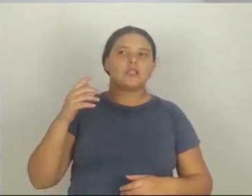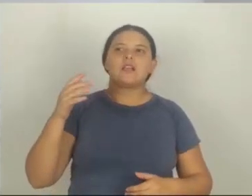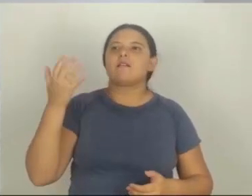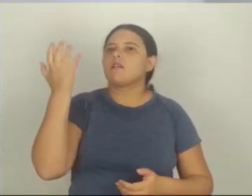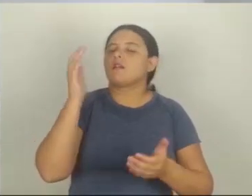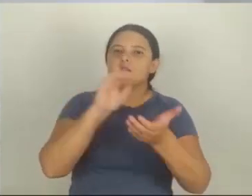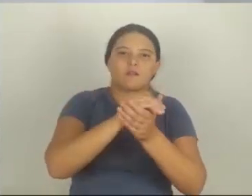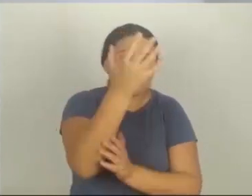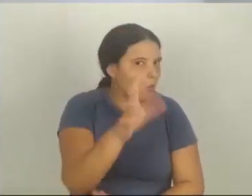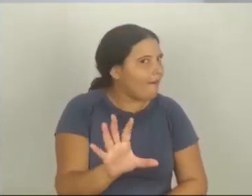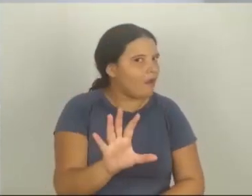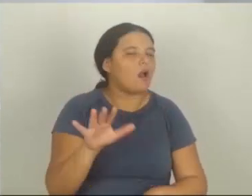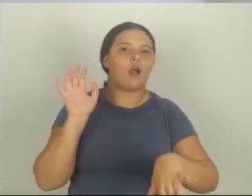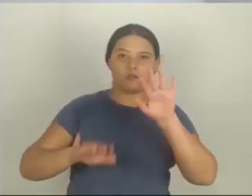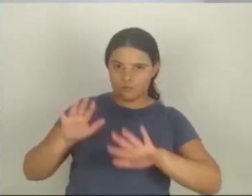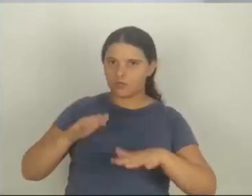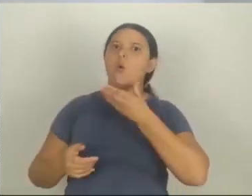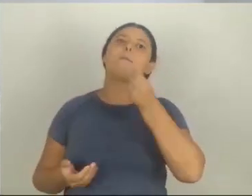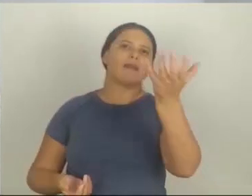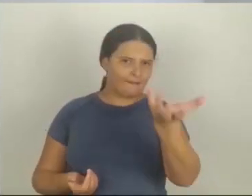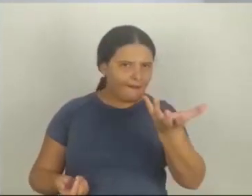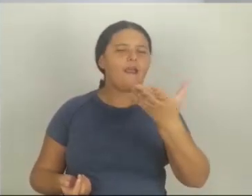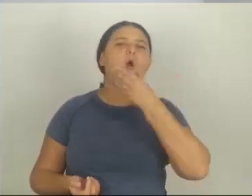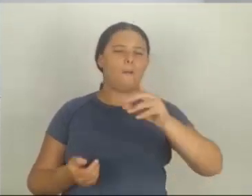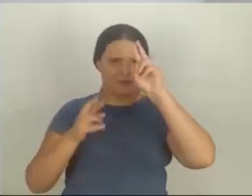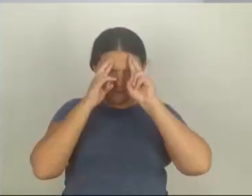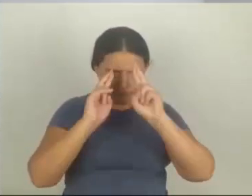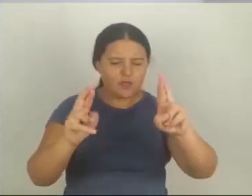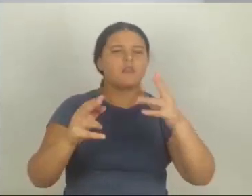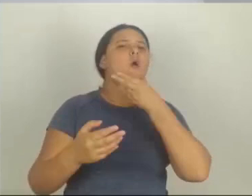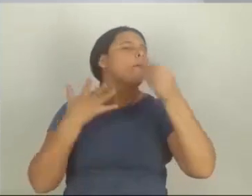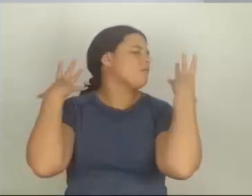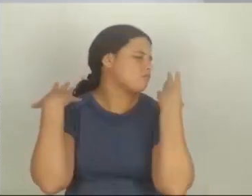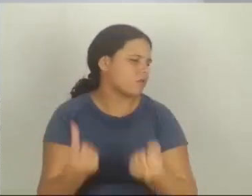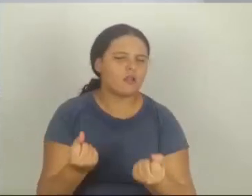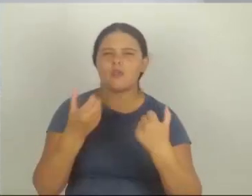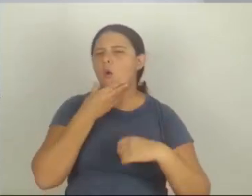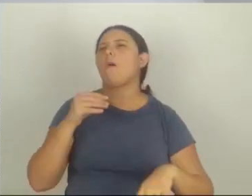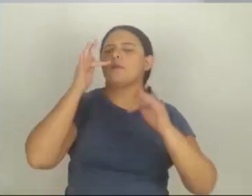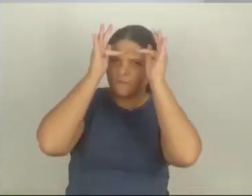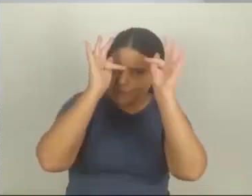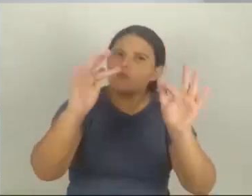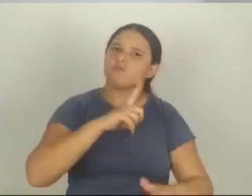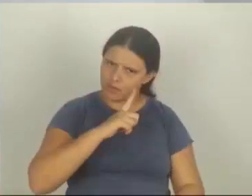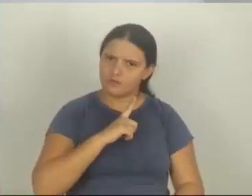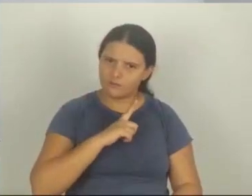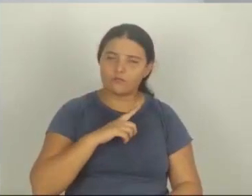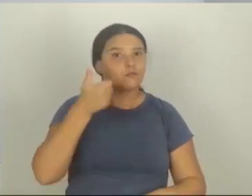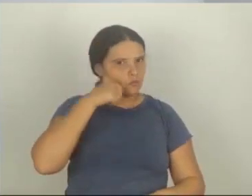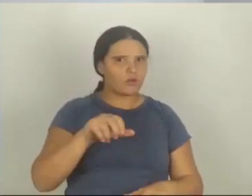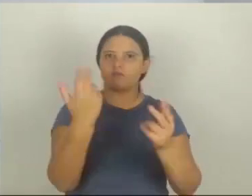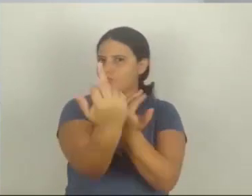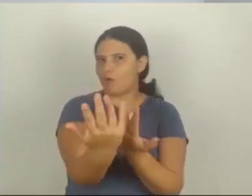não querem compromisso. Tem os que querem, tem os que respeitam, tem os que assumem, os que não traem, né? Assim